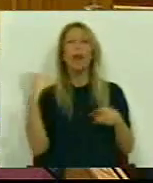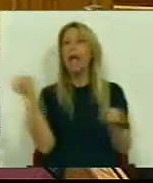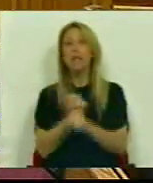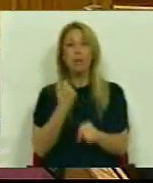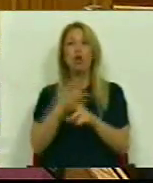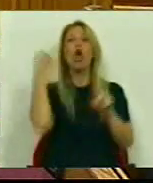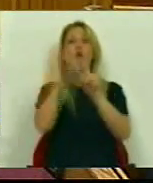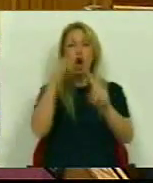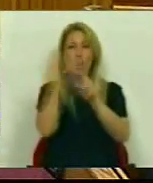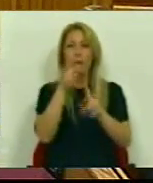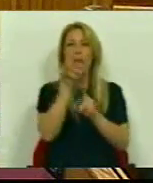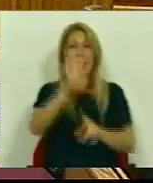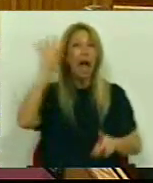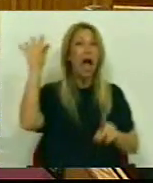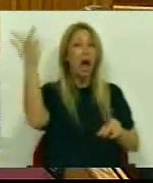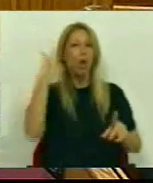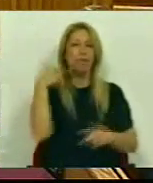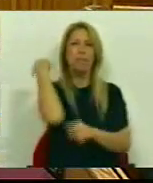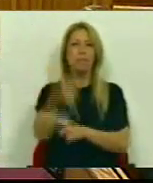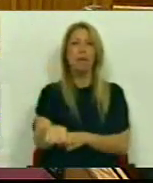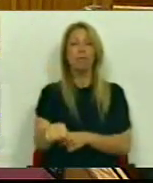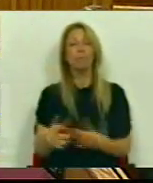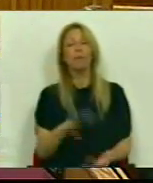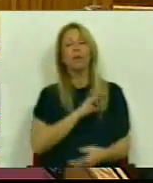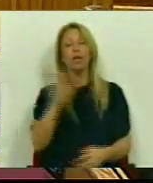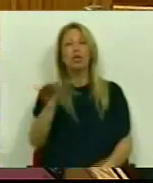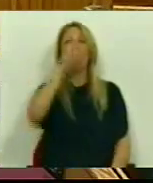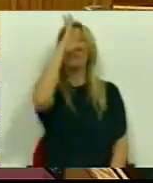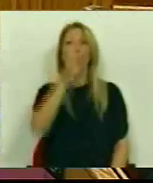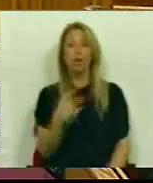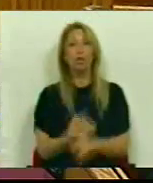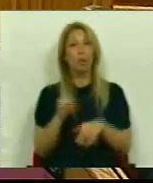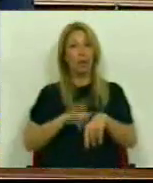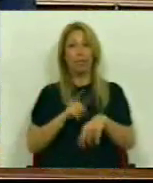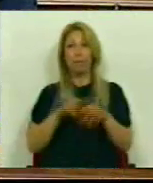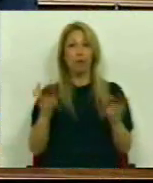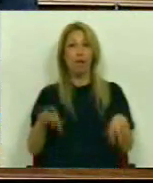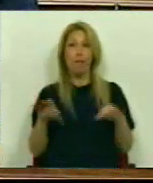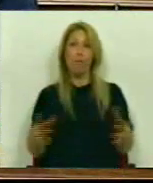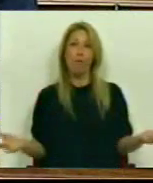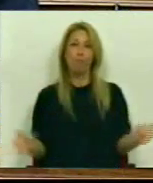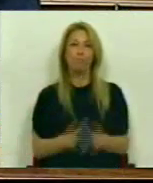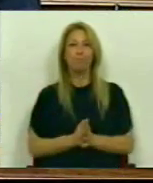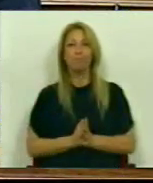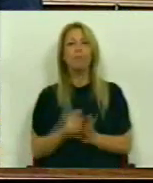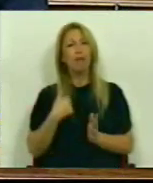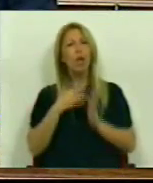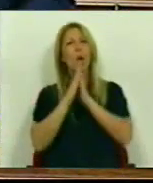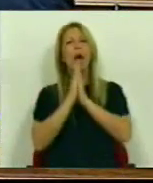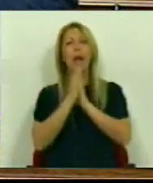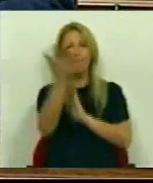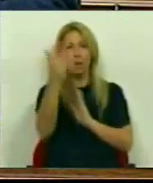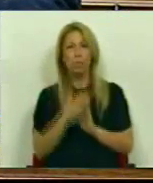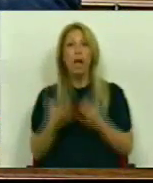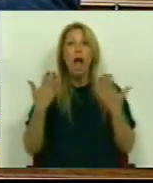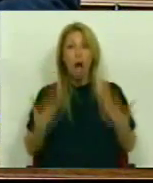não aconteça Sr. Primeiro-Ministro Porque o tempo já acabou Faço-lhe um apelo Agora no fim